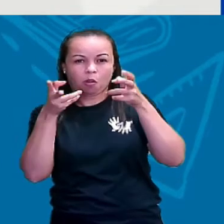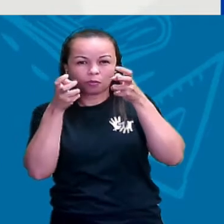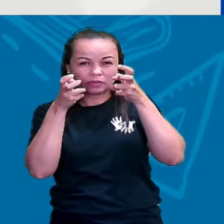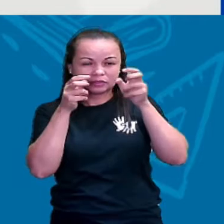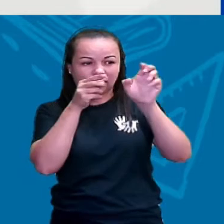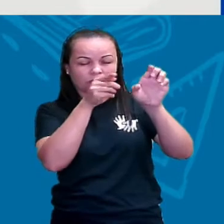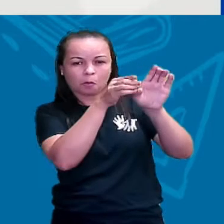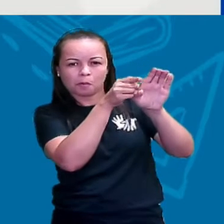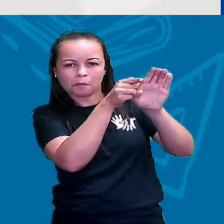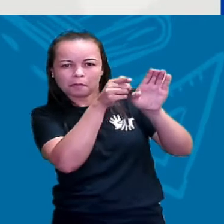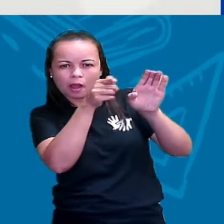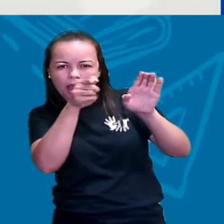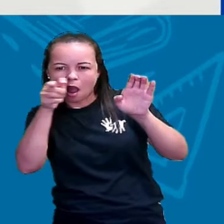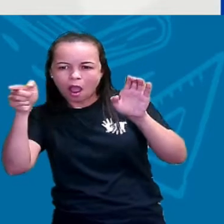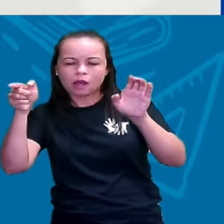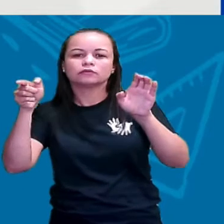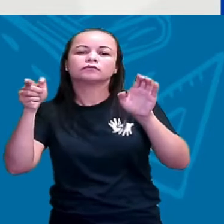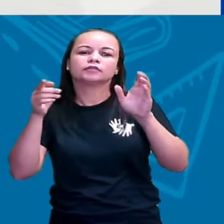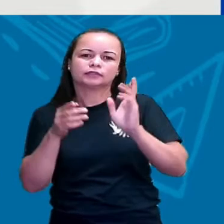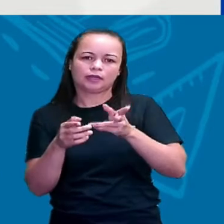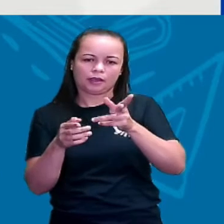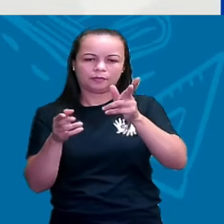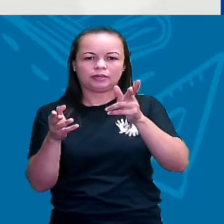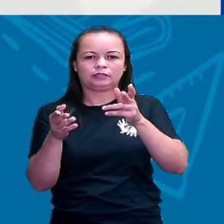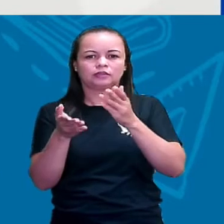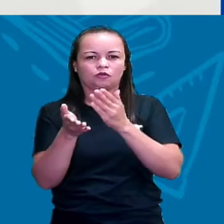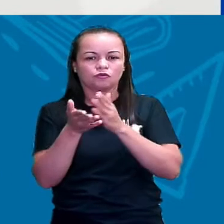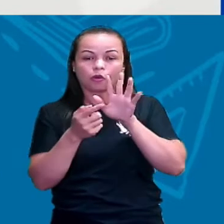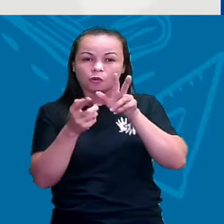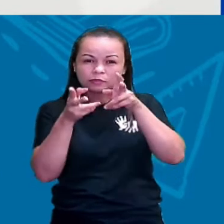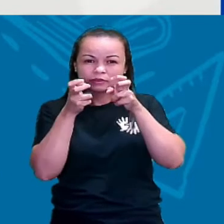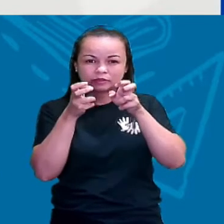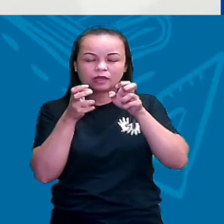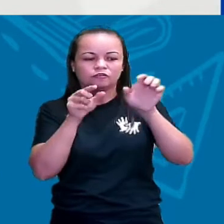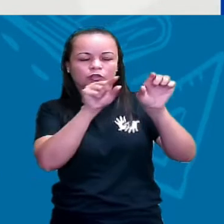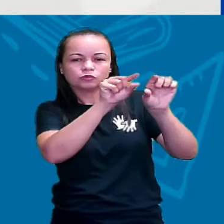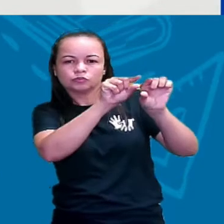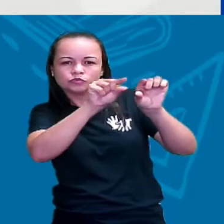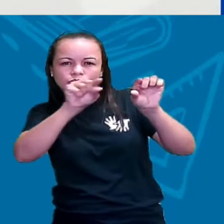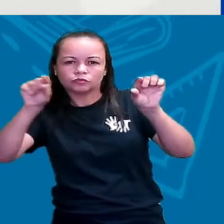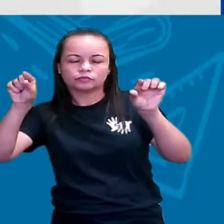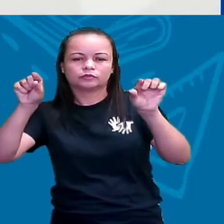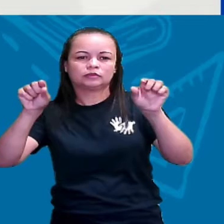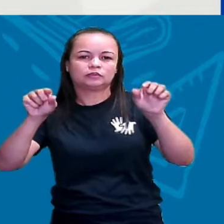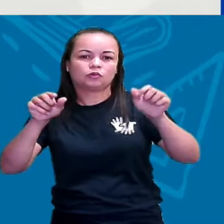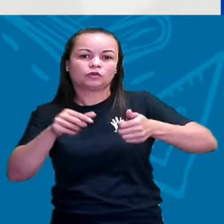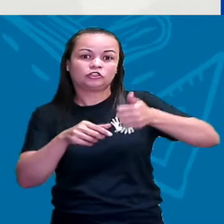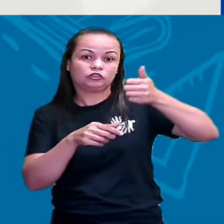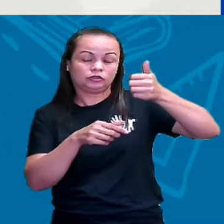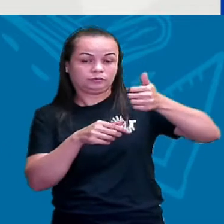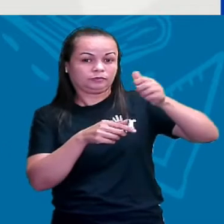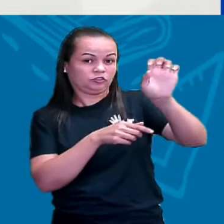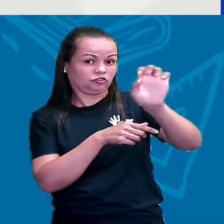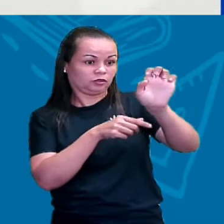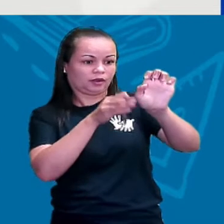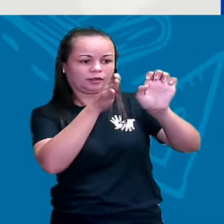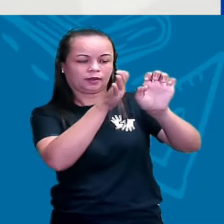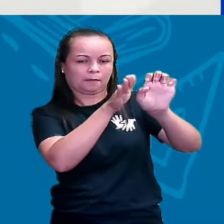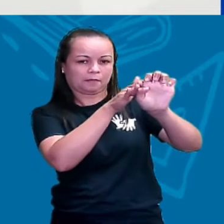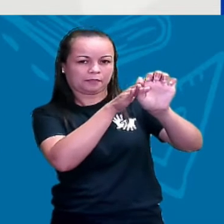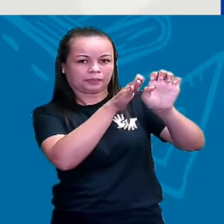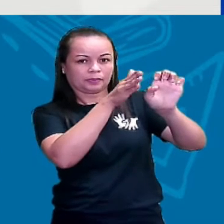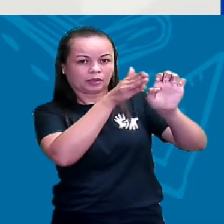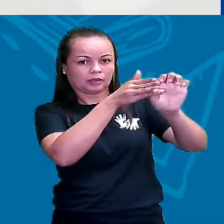azulzinha na tela de vocês. Está certo? Então, a gente vai começar deste lado aqui até